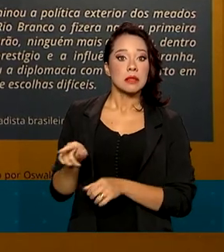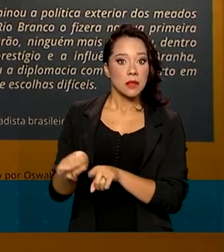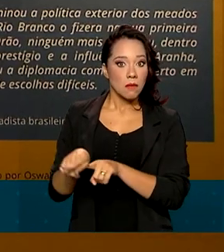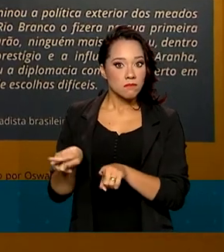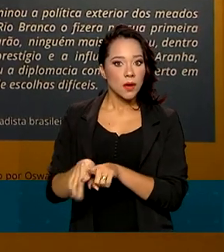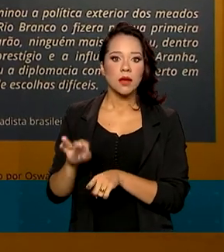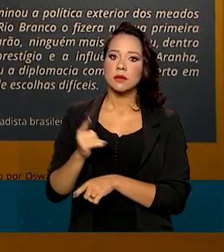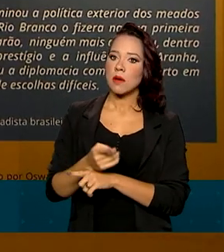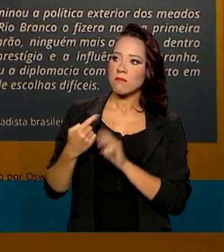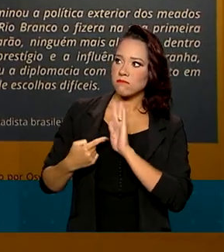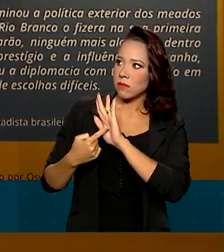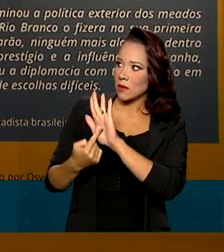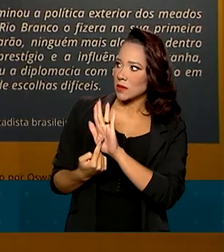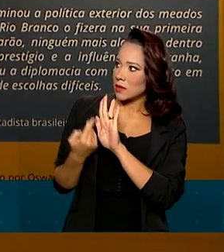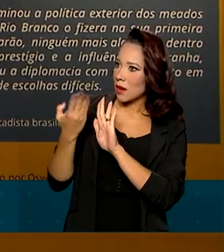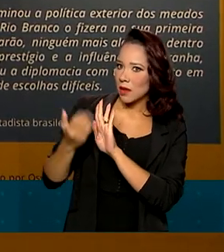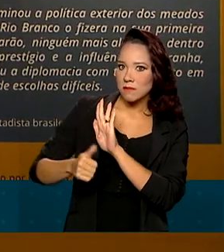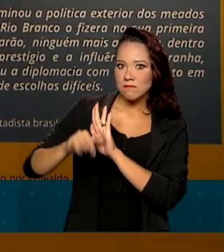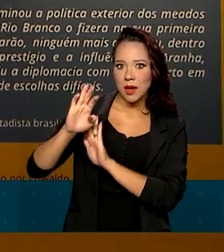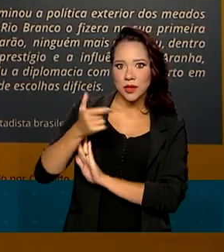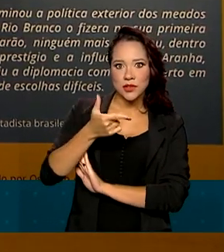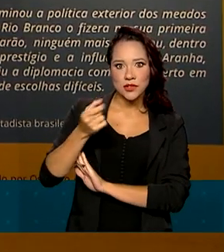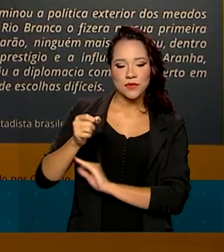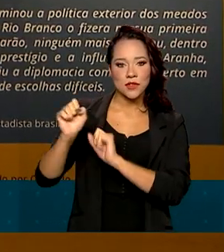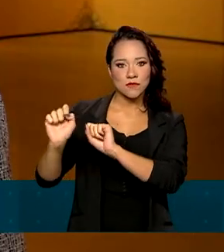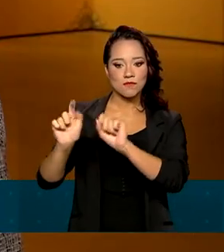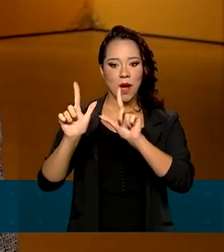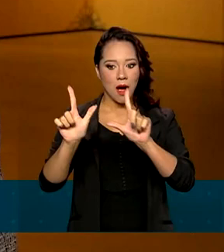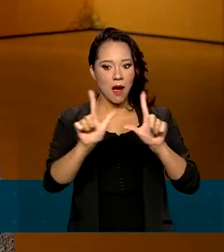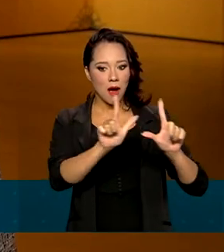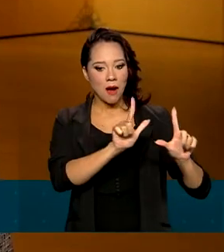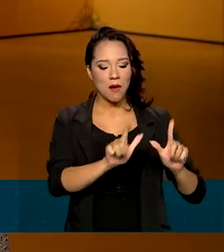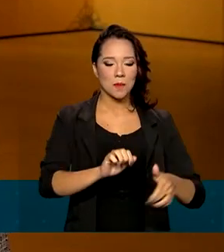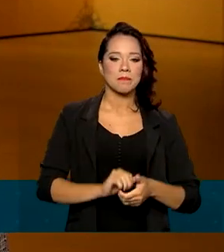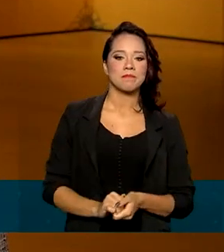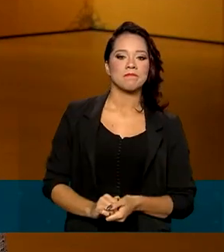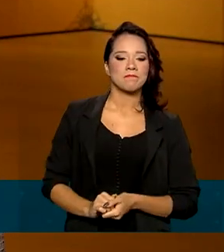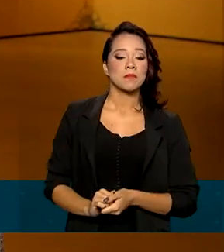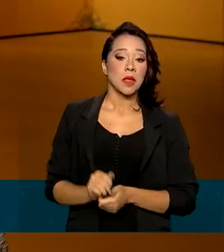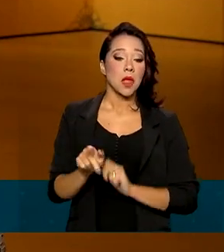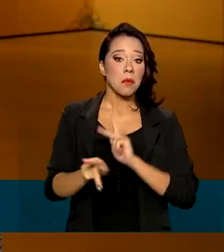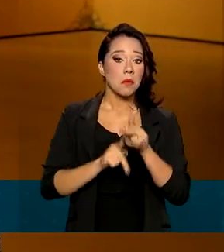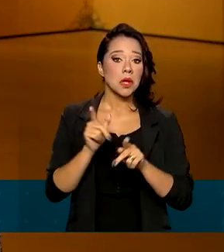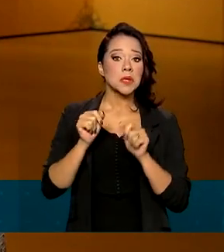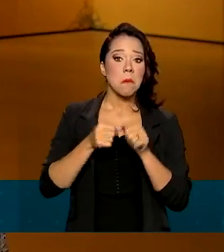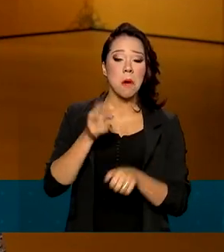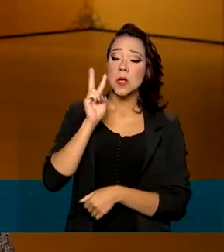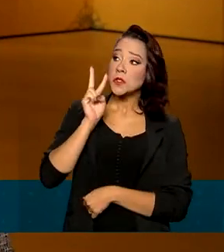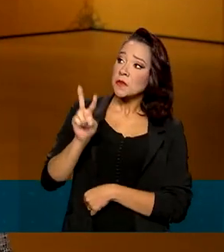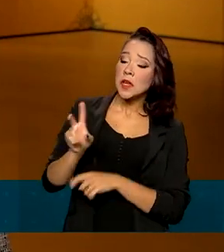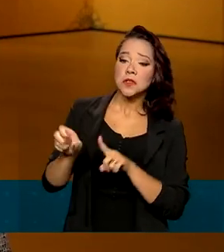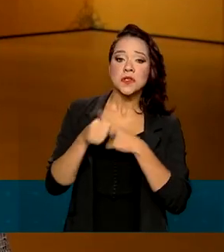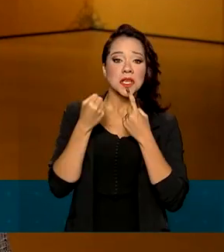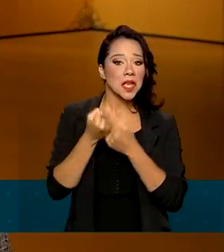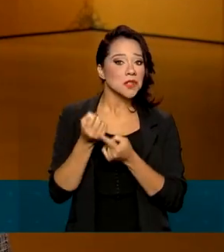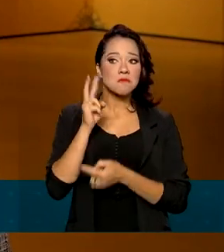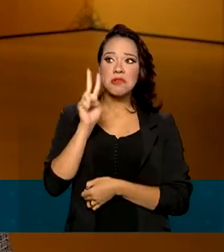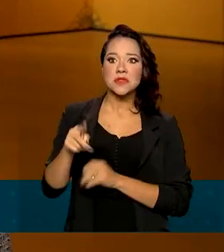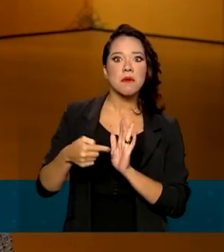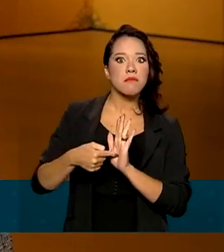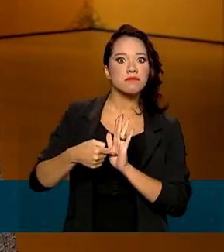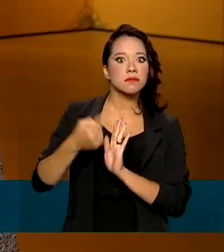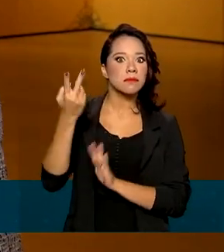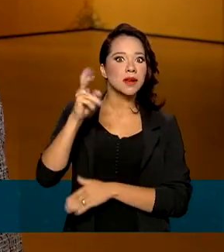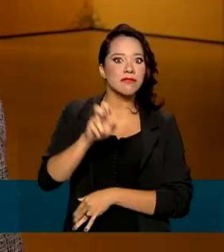também são retratadas em mais de 20 painéis. Acessíveis ao público, à sociedade, pela primeira vez.